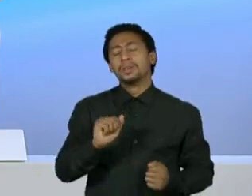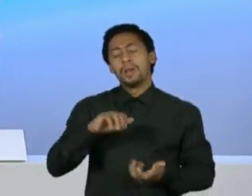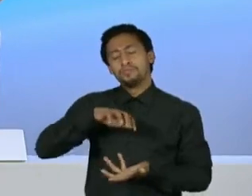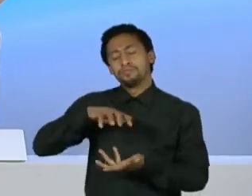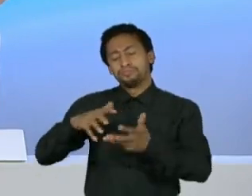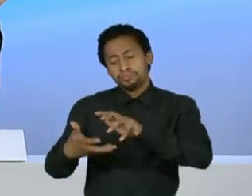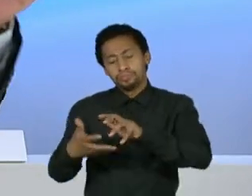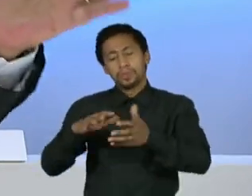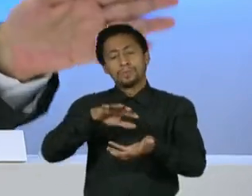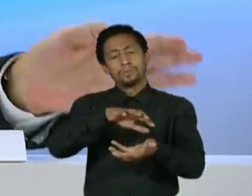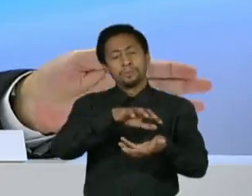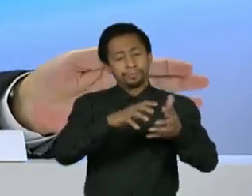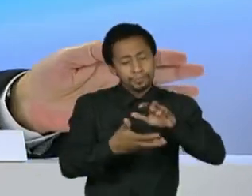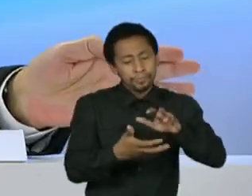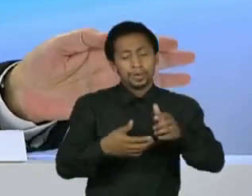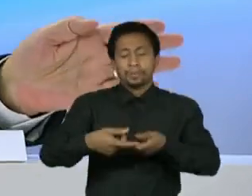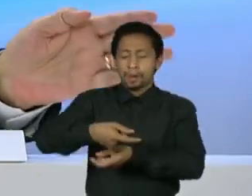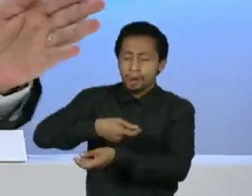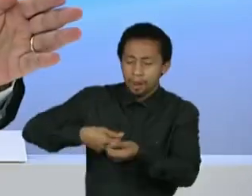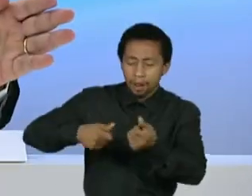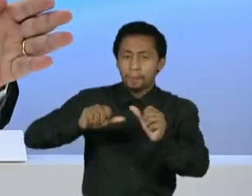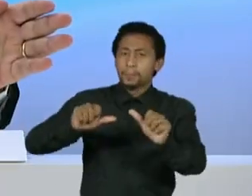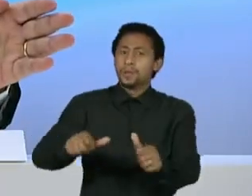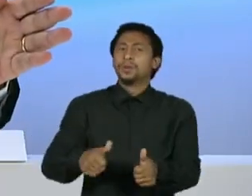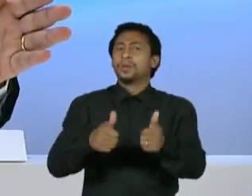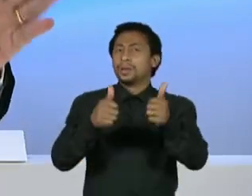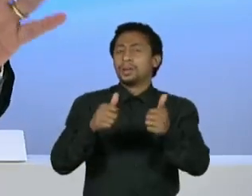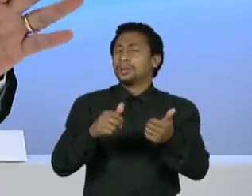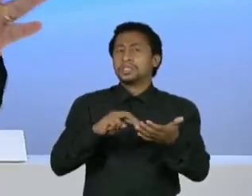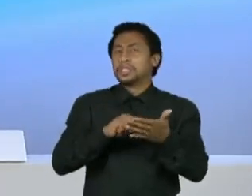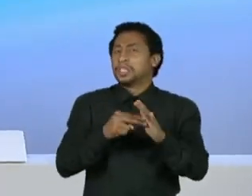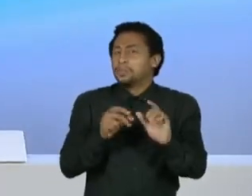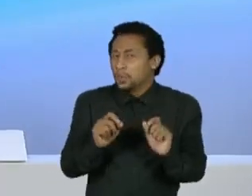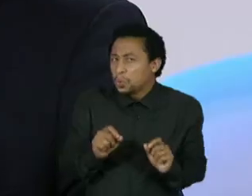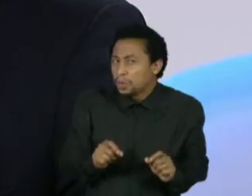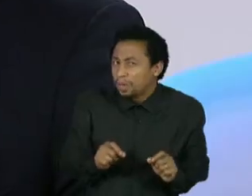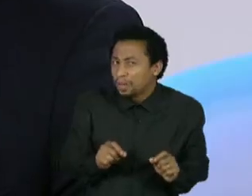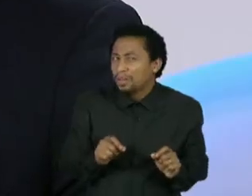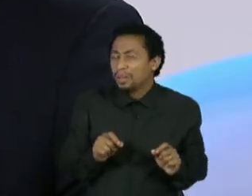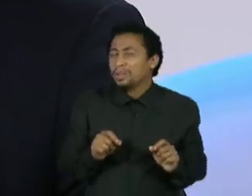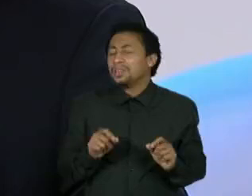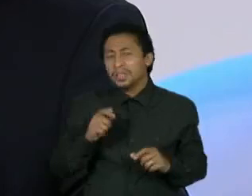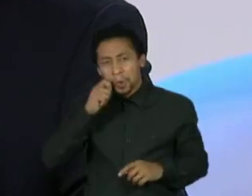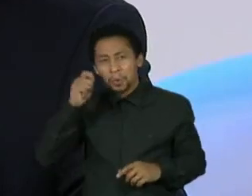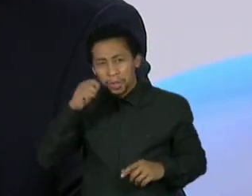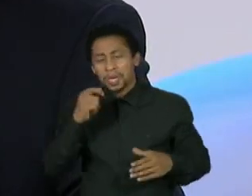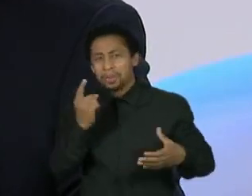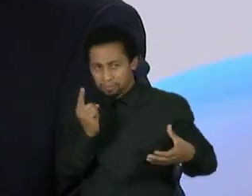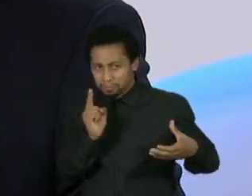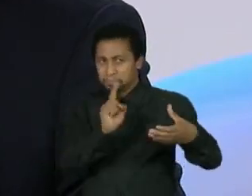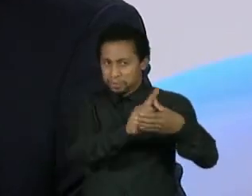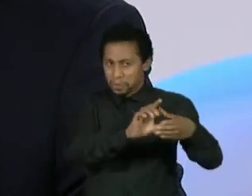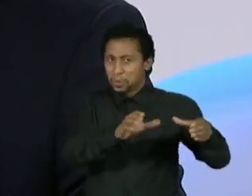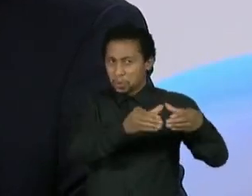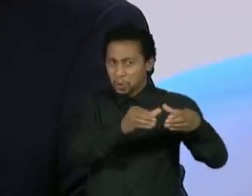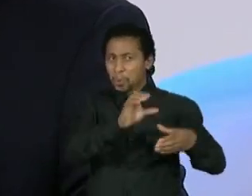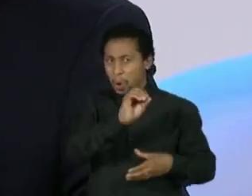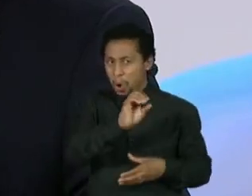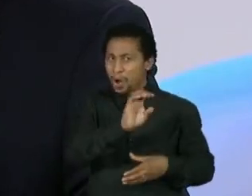direção de uma adesão à União Europeia e até a OTAN? Claro, isso está na nossa Constituição.